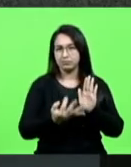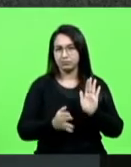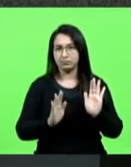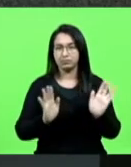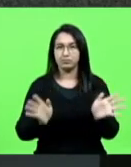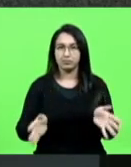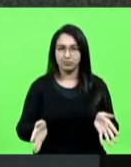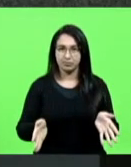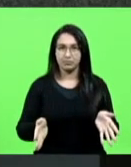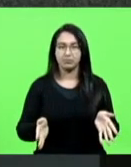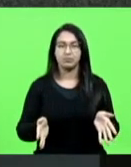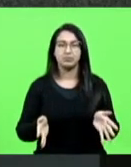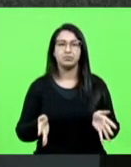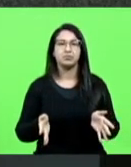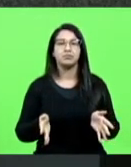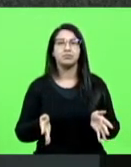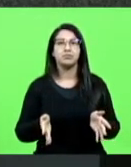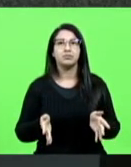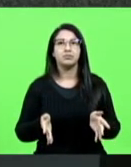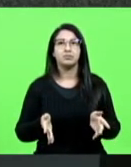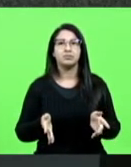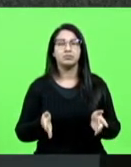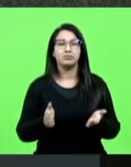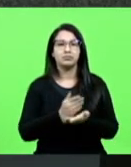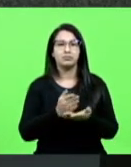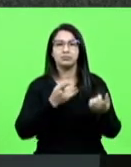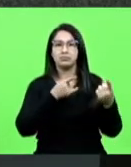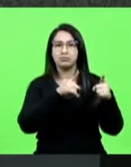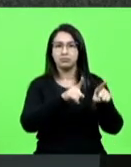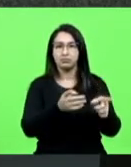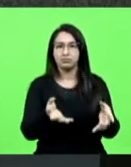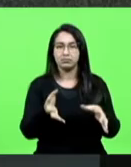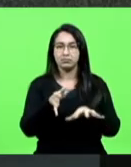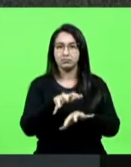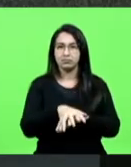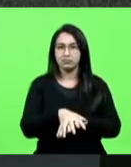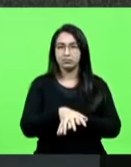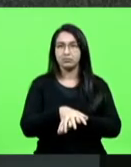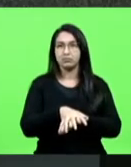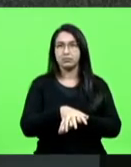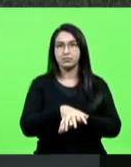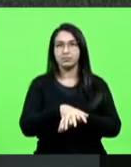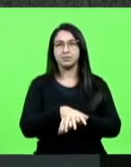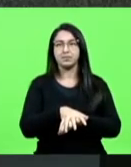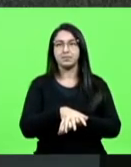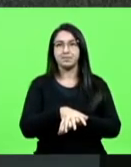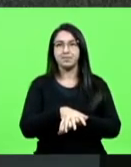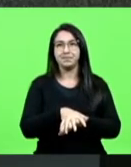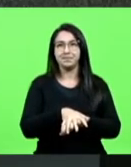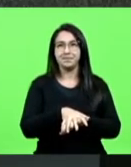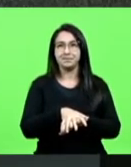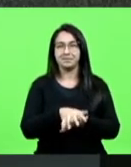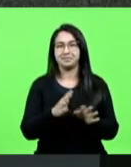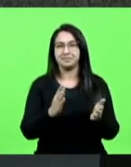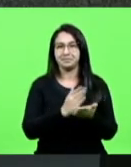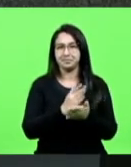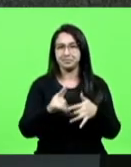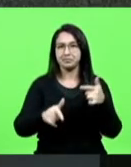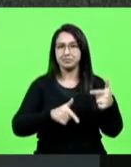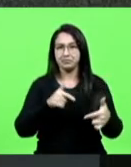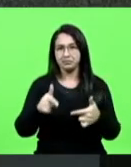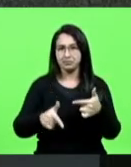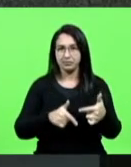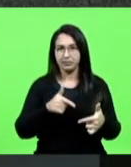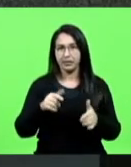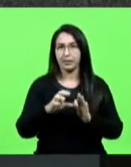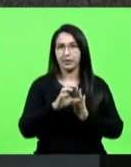manifestações foram contrárias à inclusão de alguma atividade curricular ou